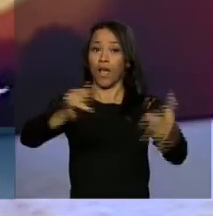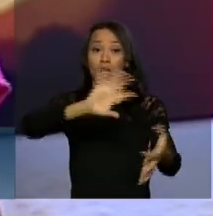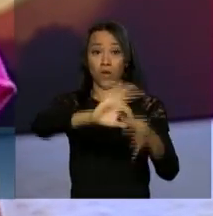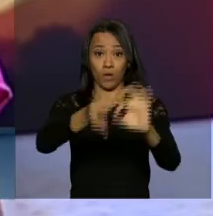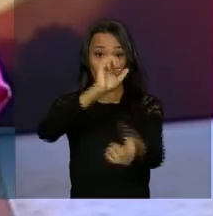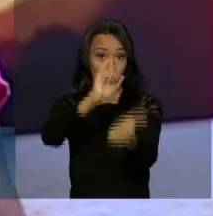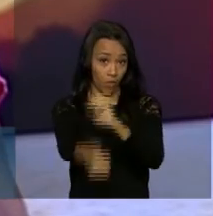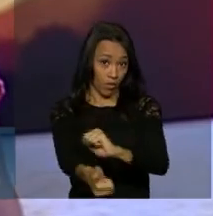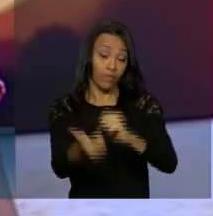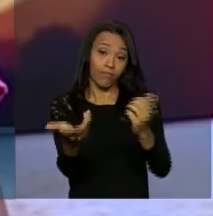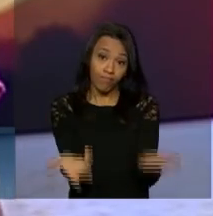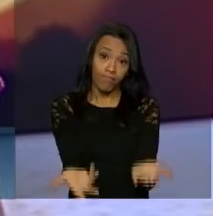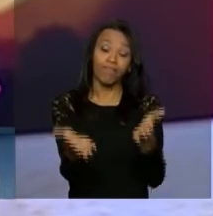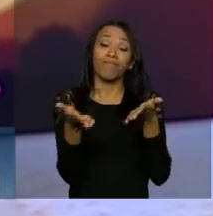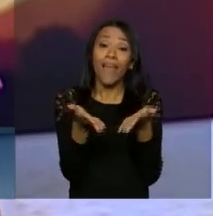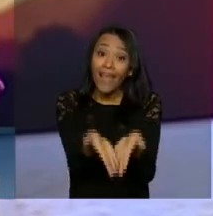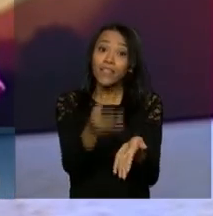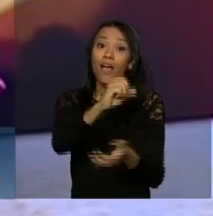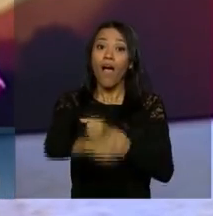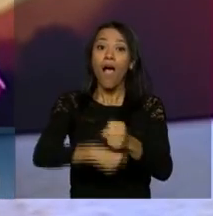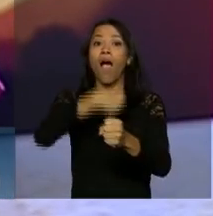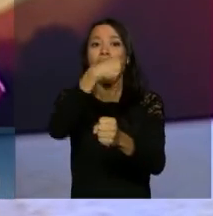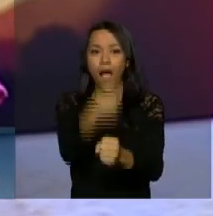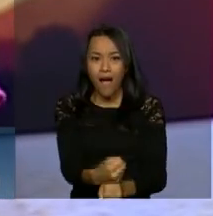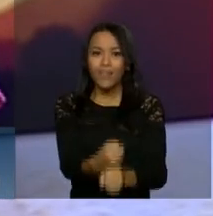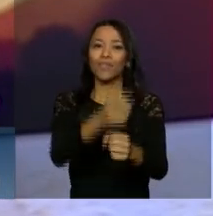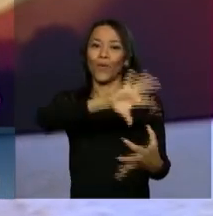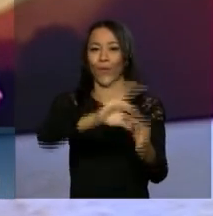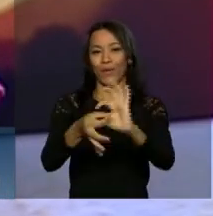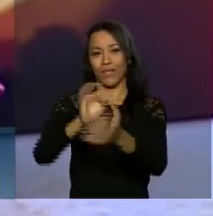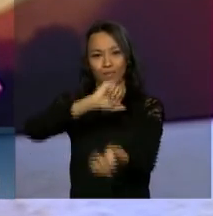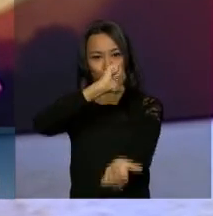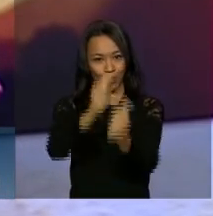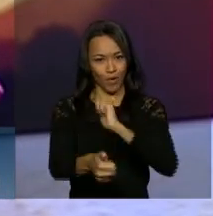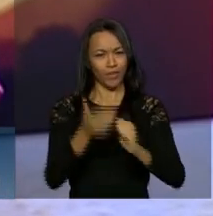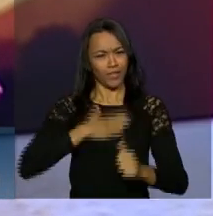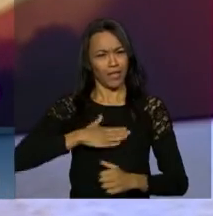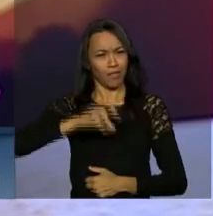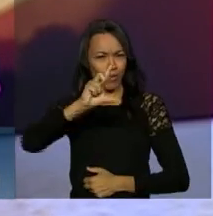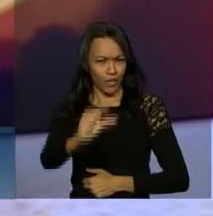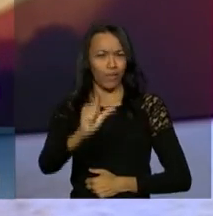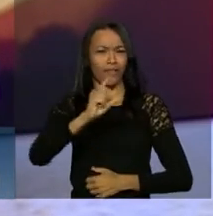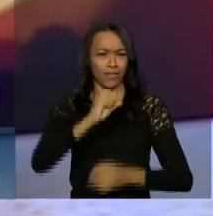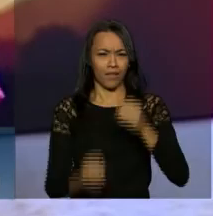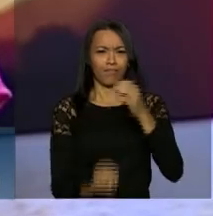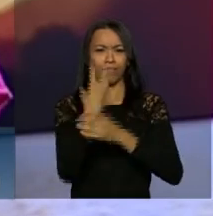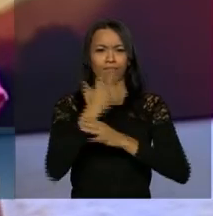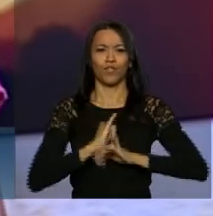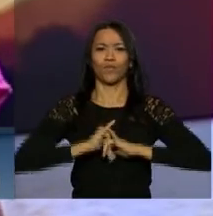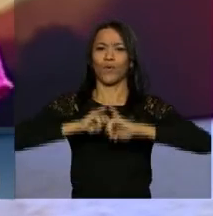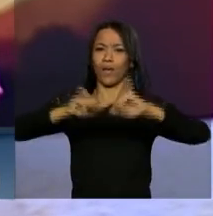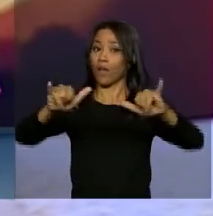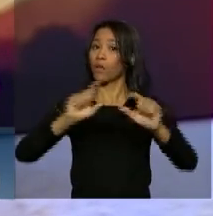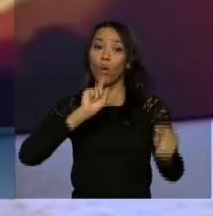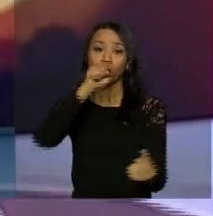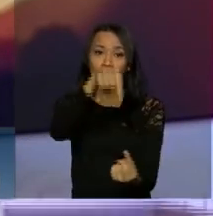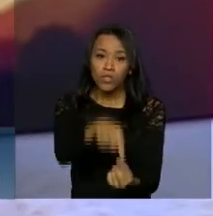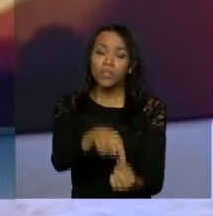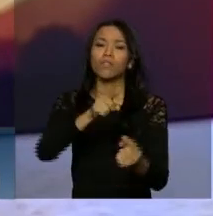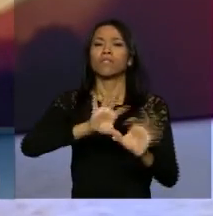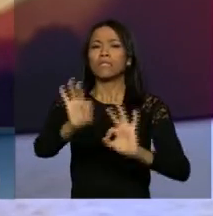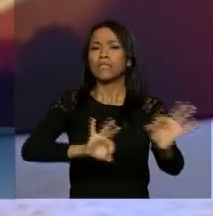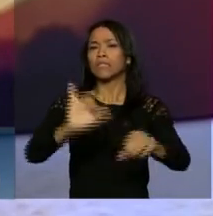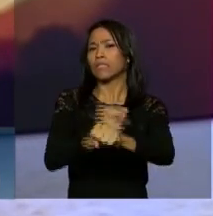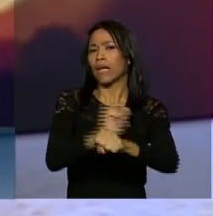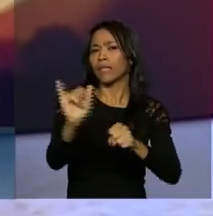Portanto, esse que é chamado Ano Olímpico para o Turismo, que vai ser lançado daqui a pouquinho, quer criar ações para voltar